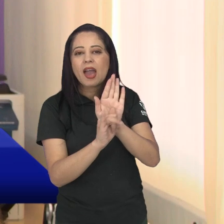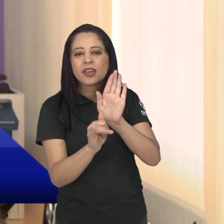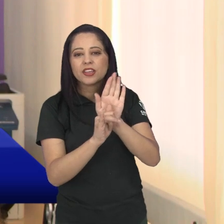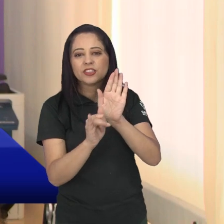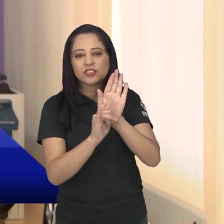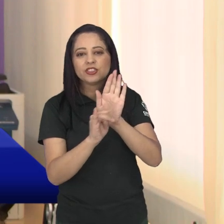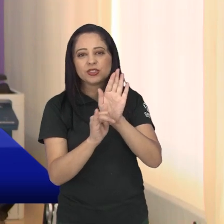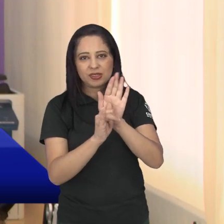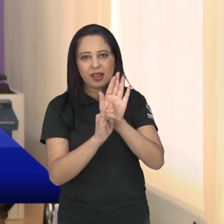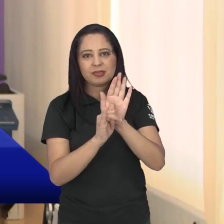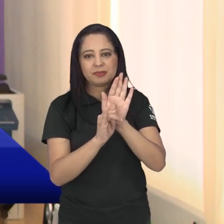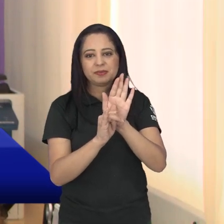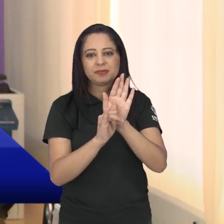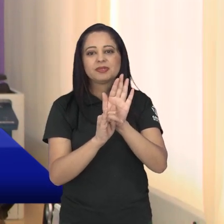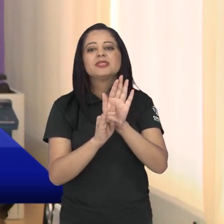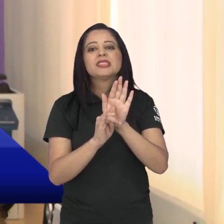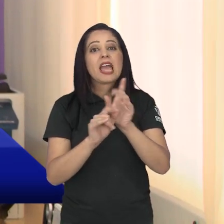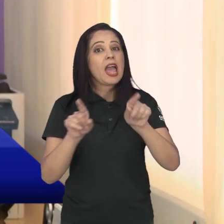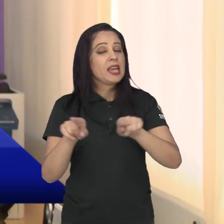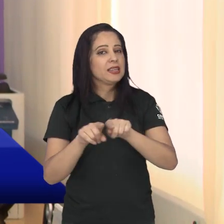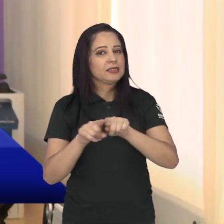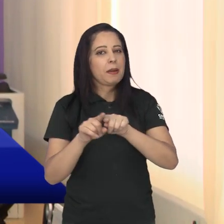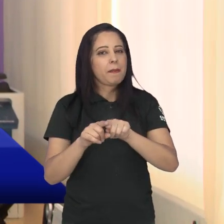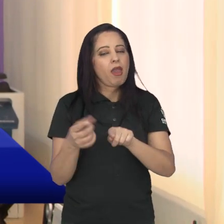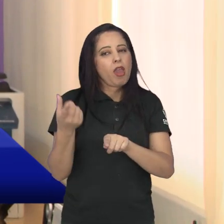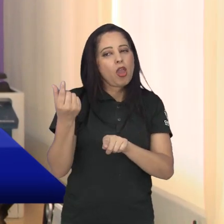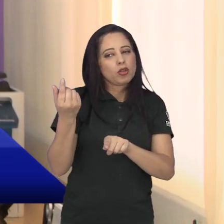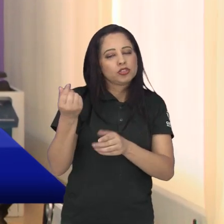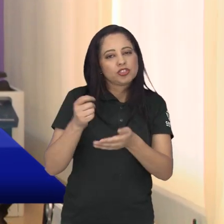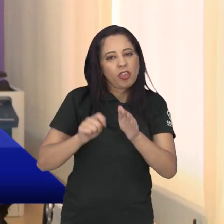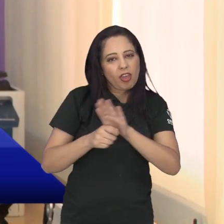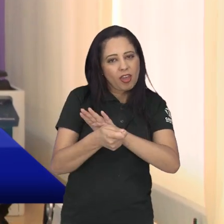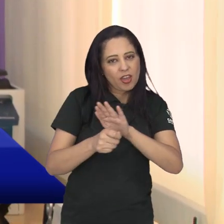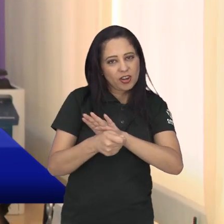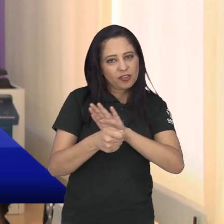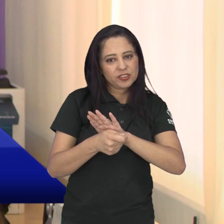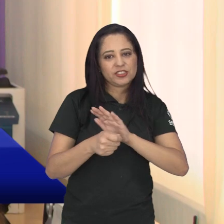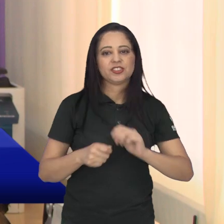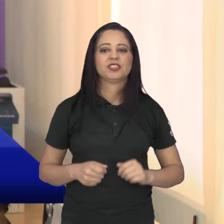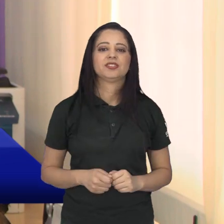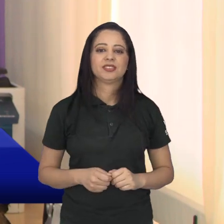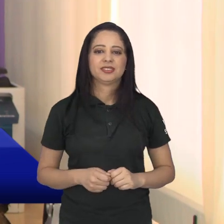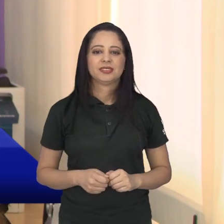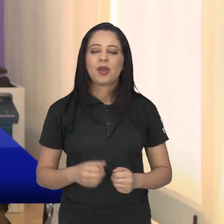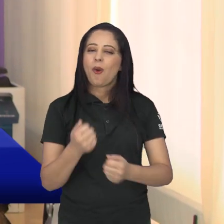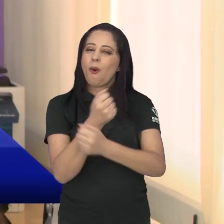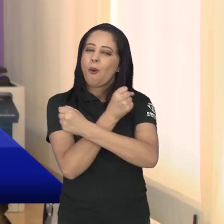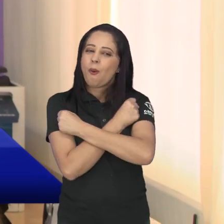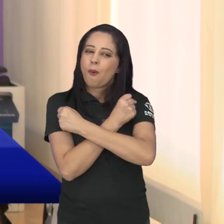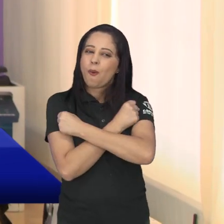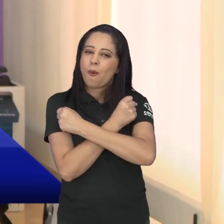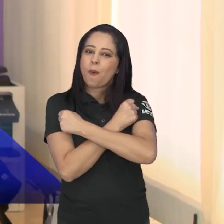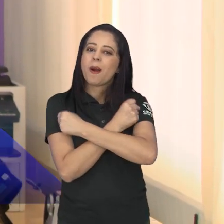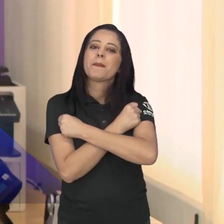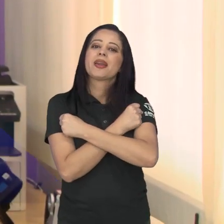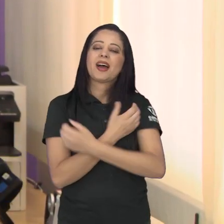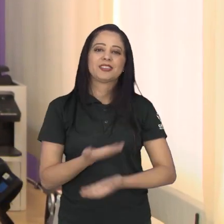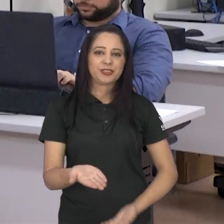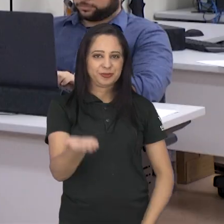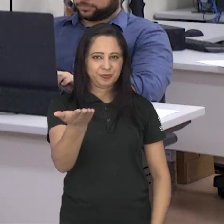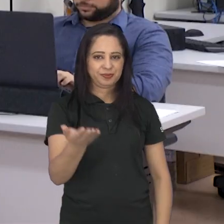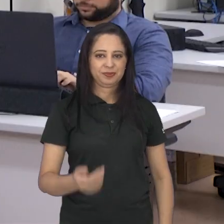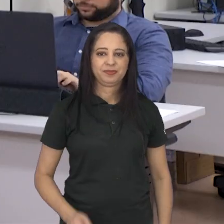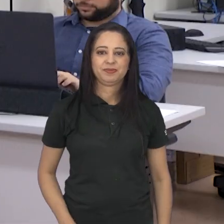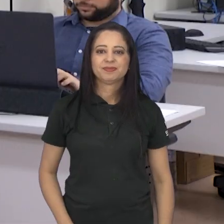da criação e aplicação desses recursos da lei Paulo Gustavo. Um forte abraço, devolvo para você aí na redação.